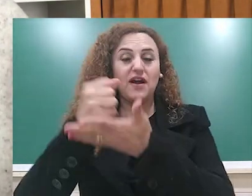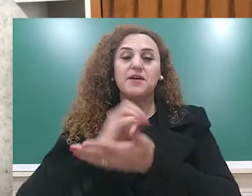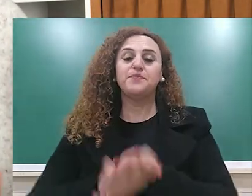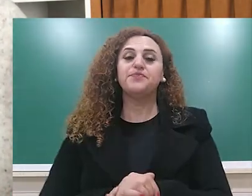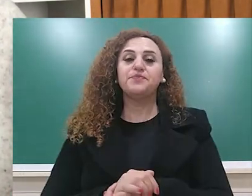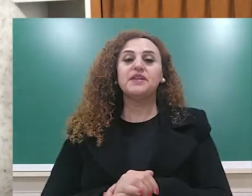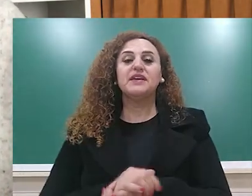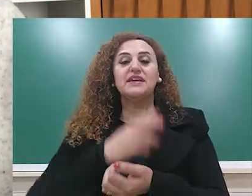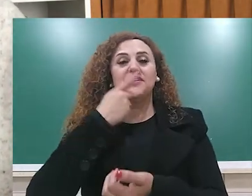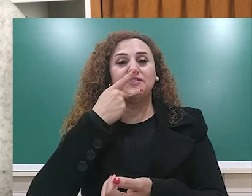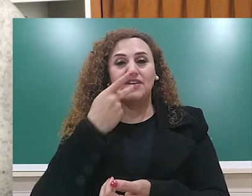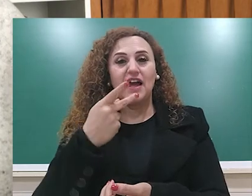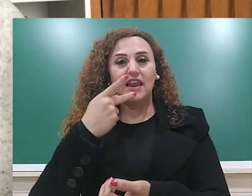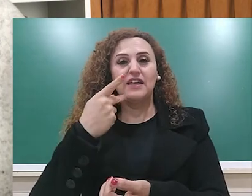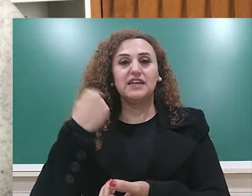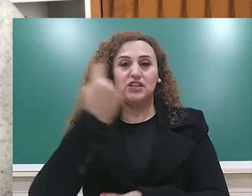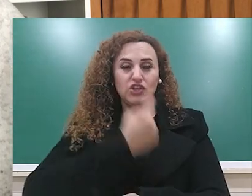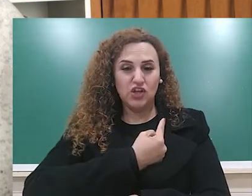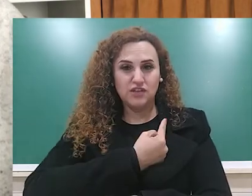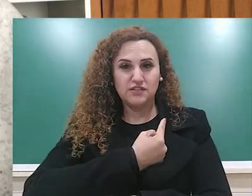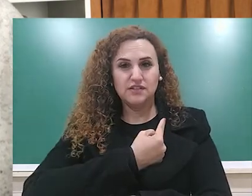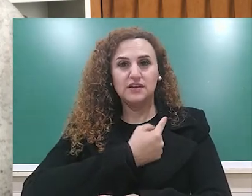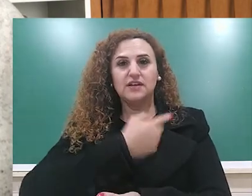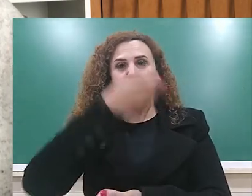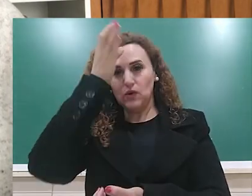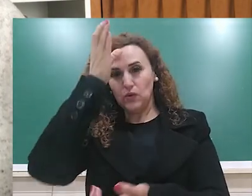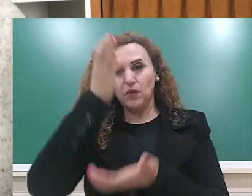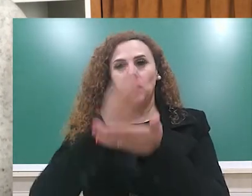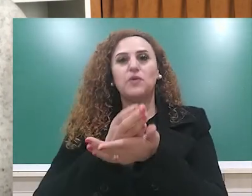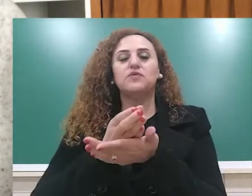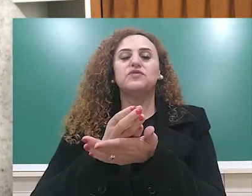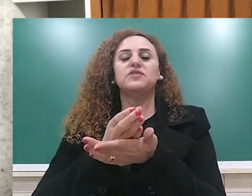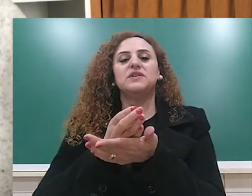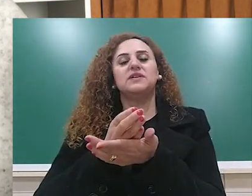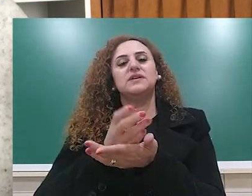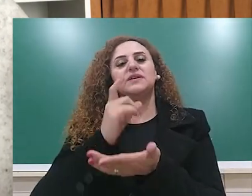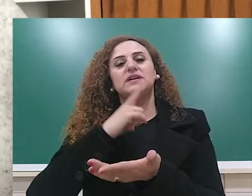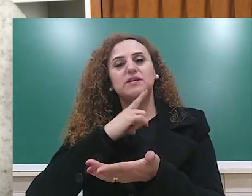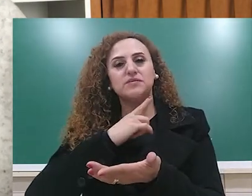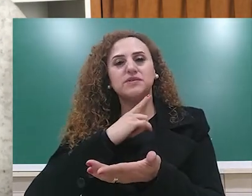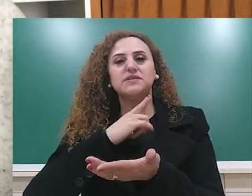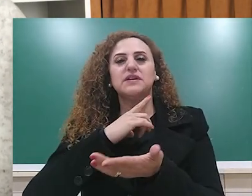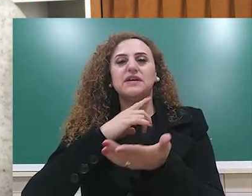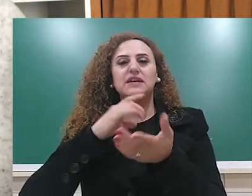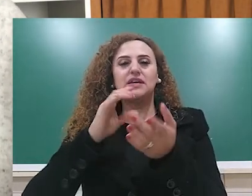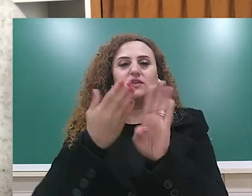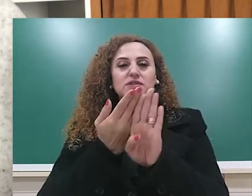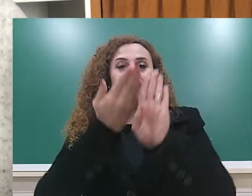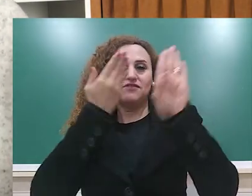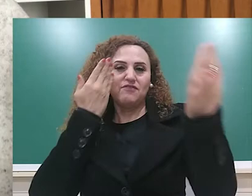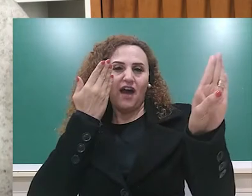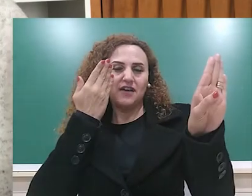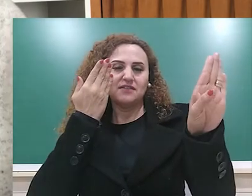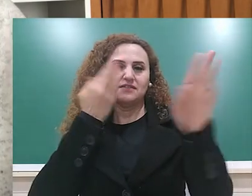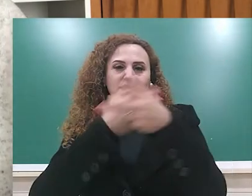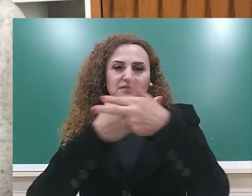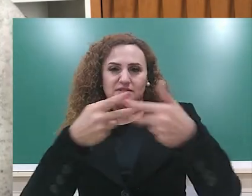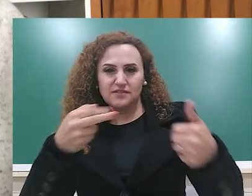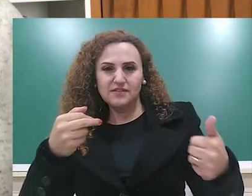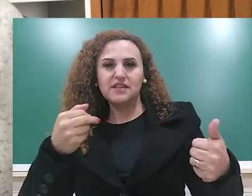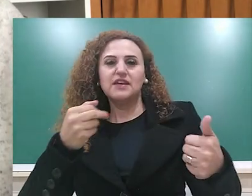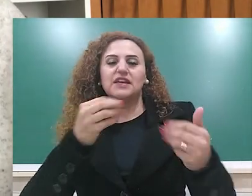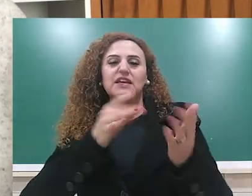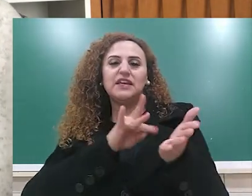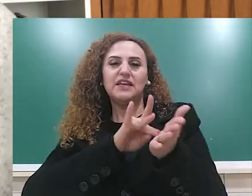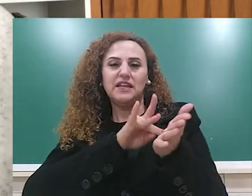em ti, Lourenço santificado, que nos guardes preservados dos inimigos aqui, dos vícios já desligados, nos pagés não